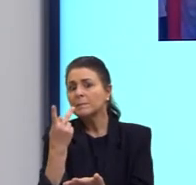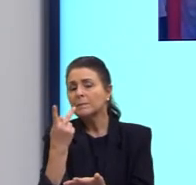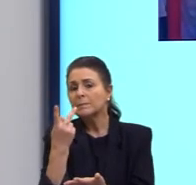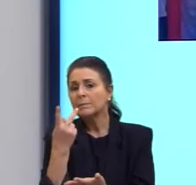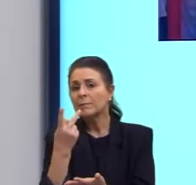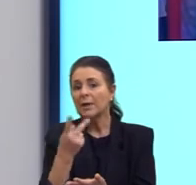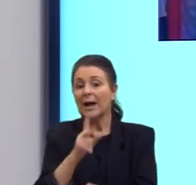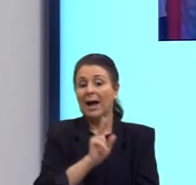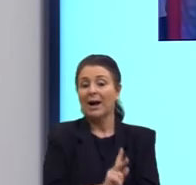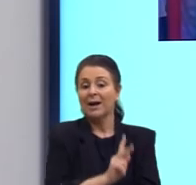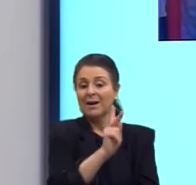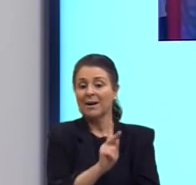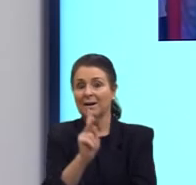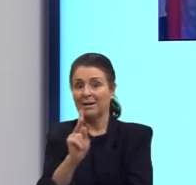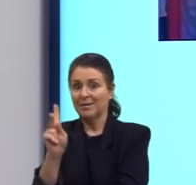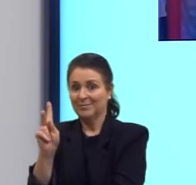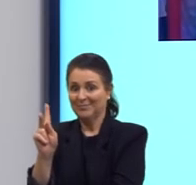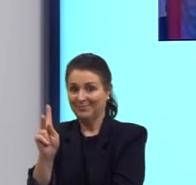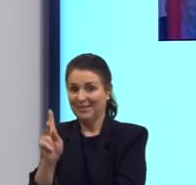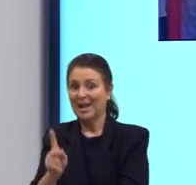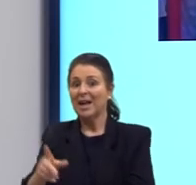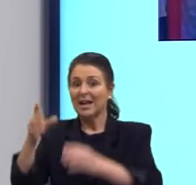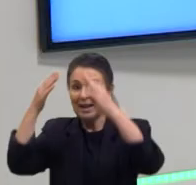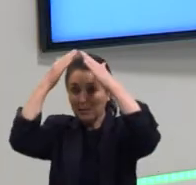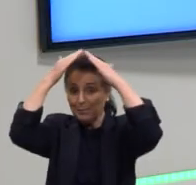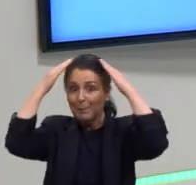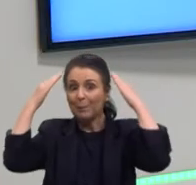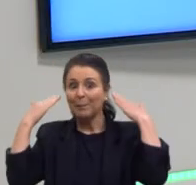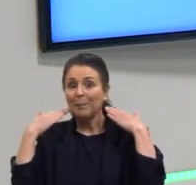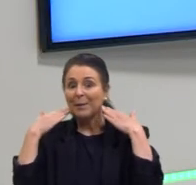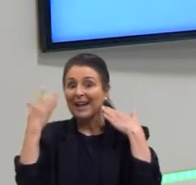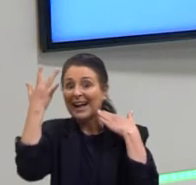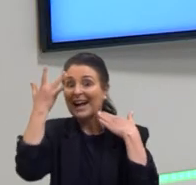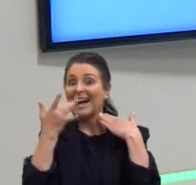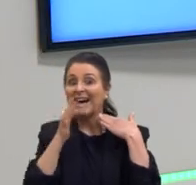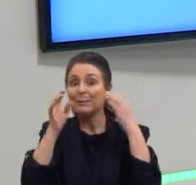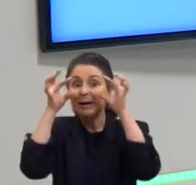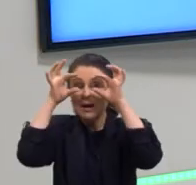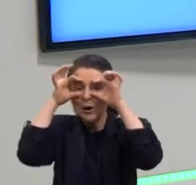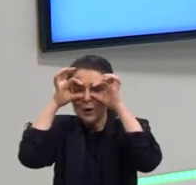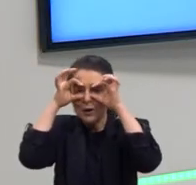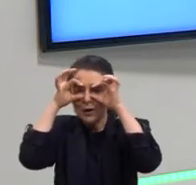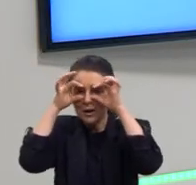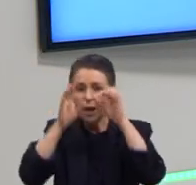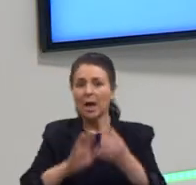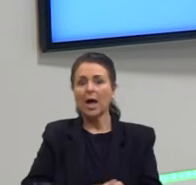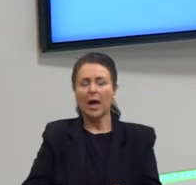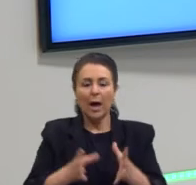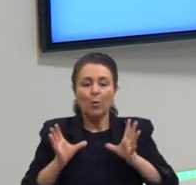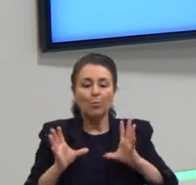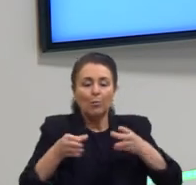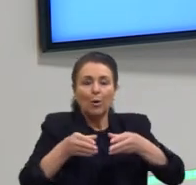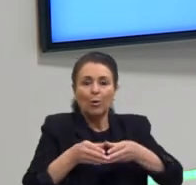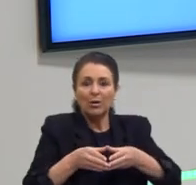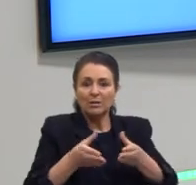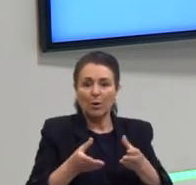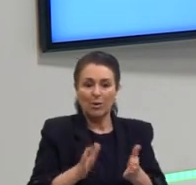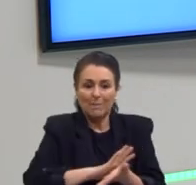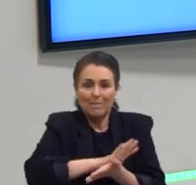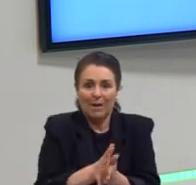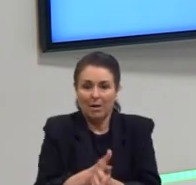A Ku Klux Klan, que é uma organização racista, que mata pessoas negras, que sai para fazer